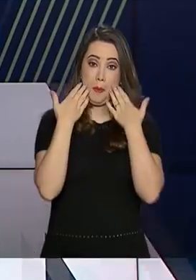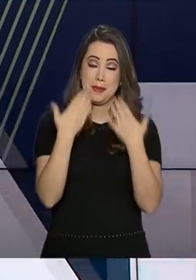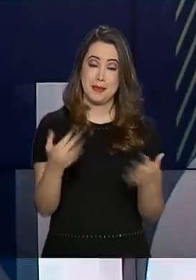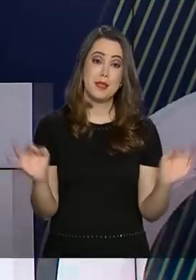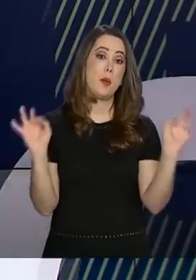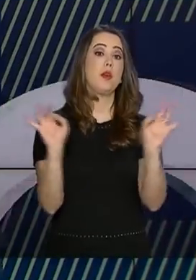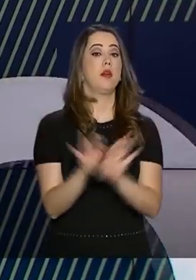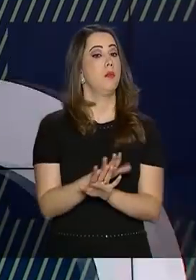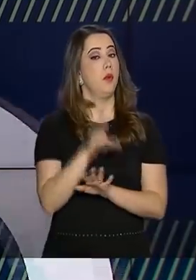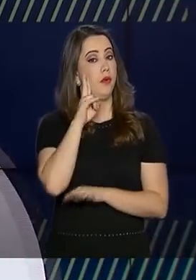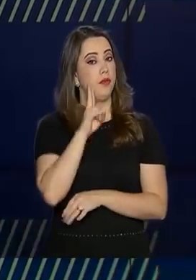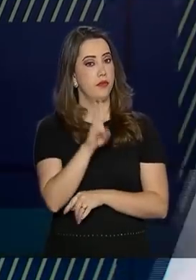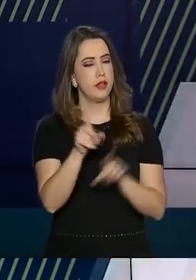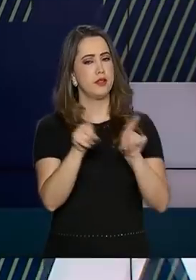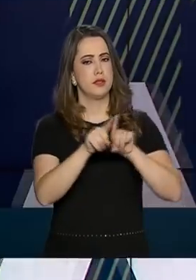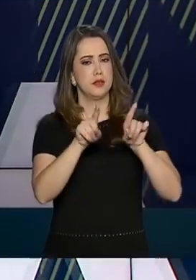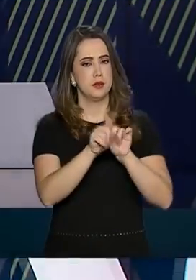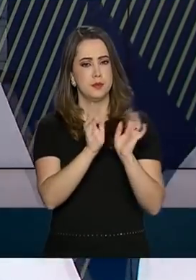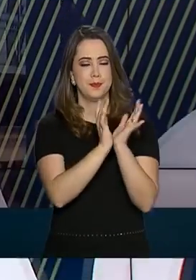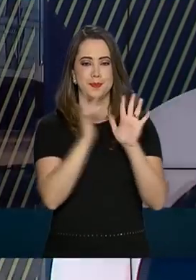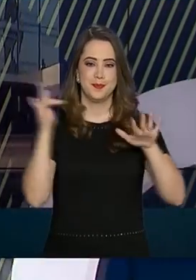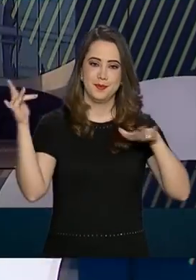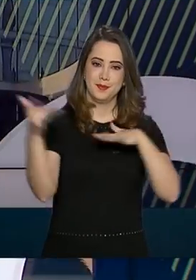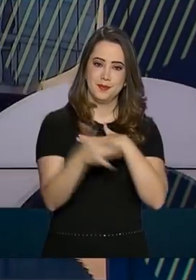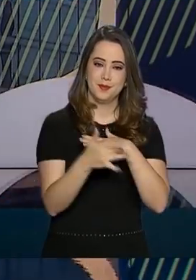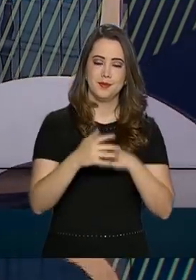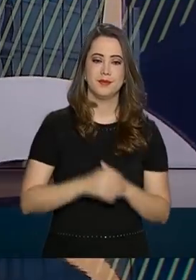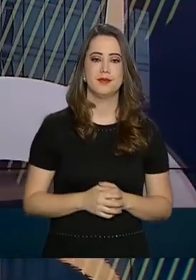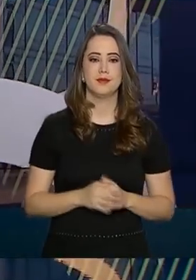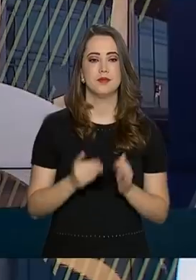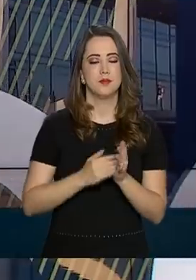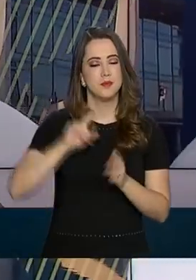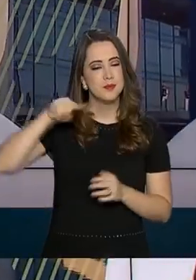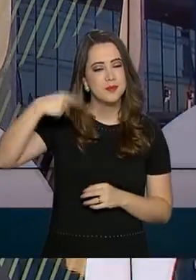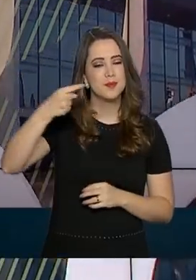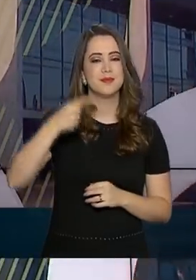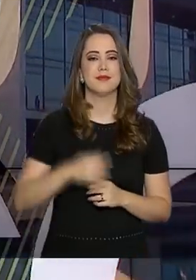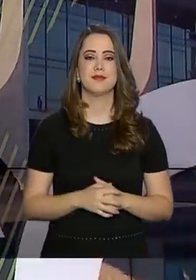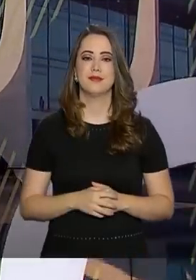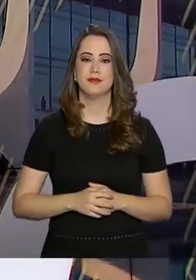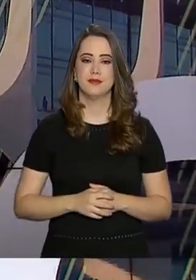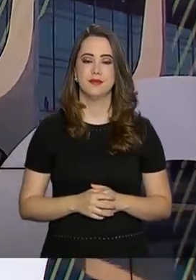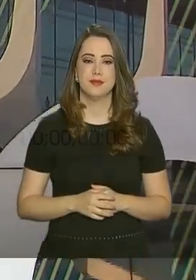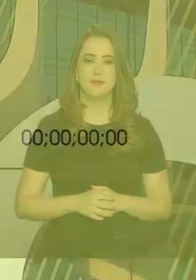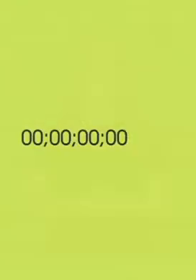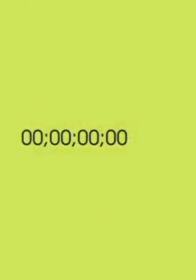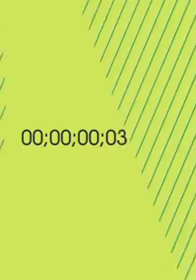agora fica por aqui. Acompanhe a gente também pelas nossas redes sociais. Até a próxima!